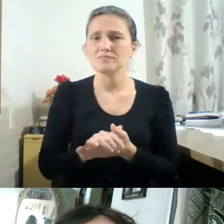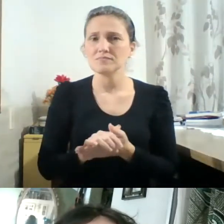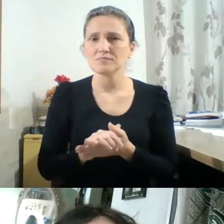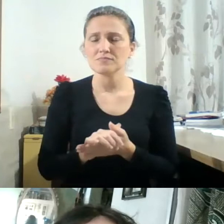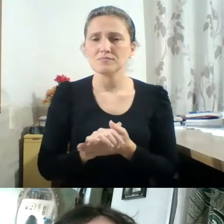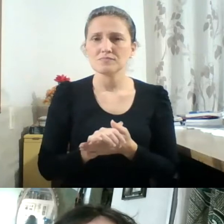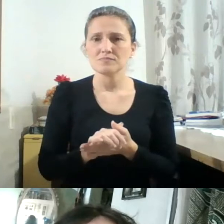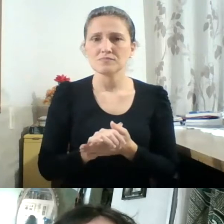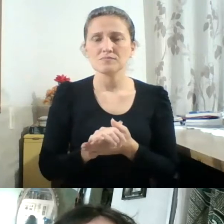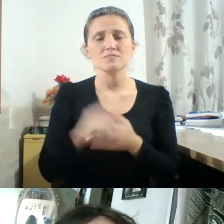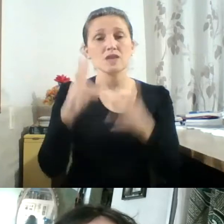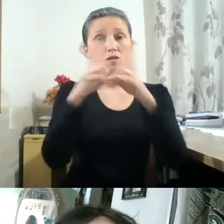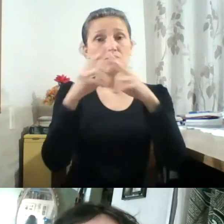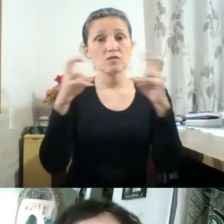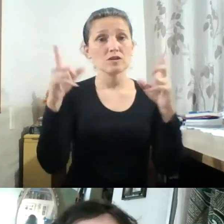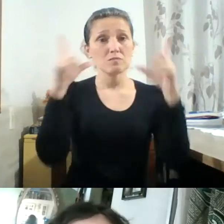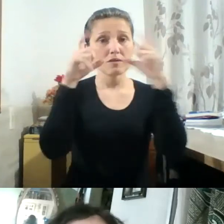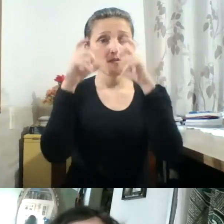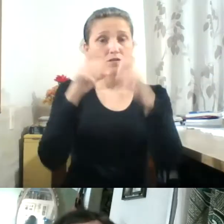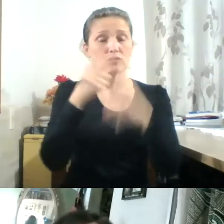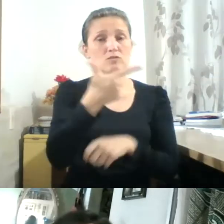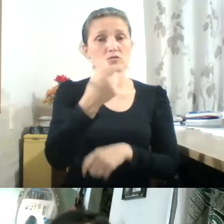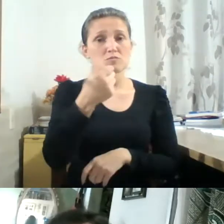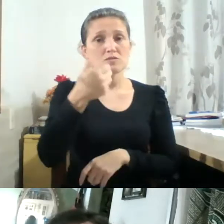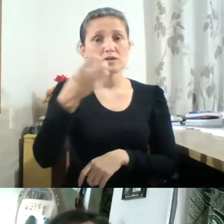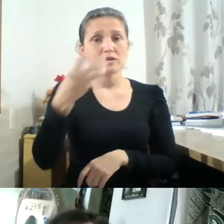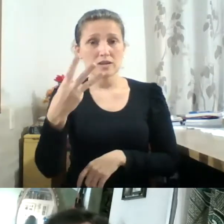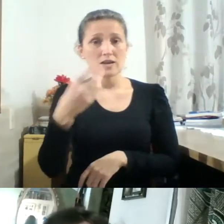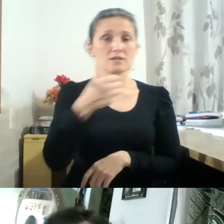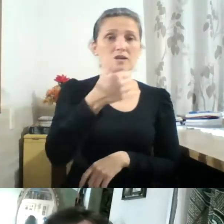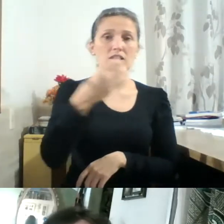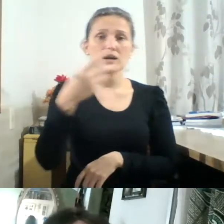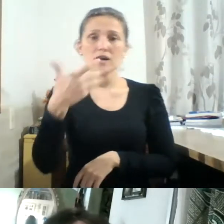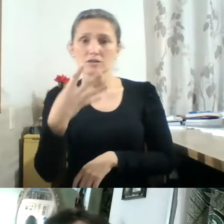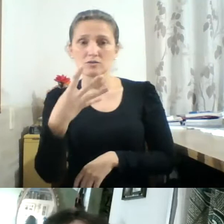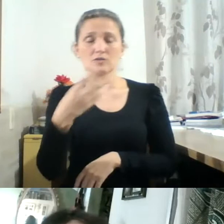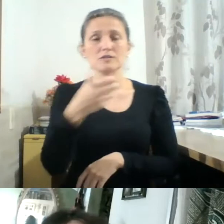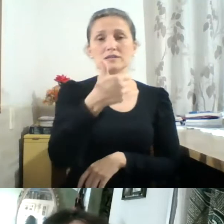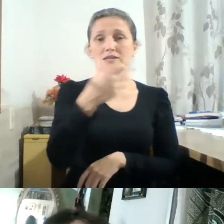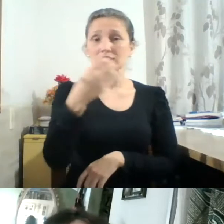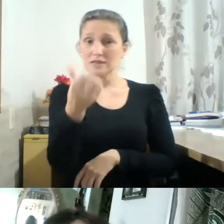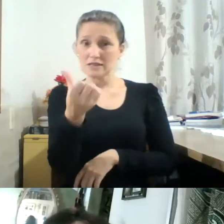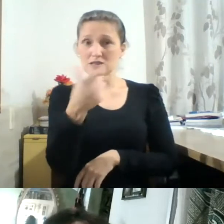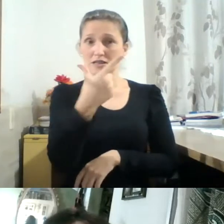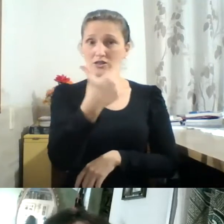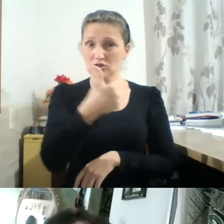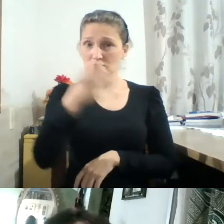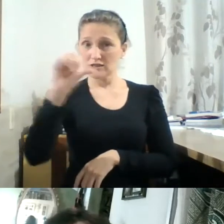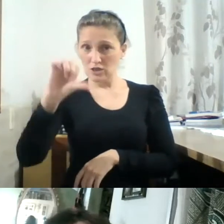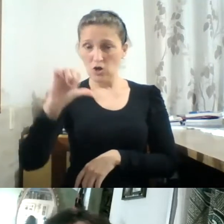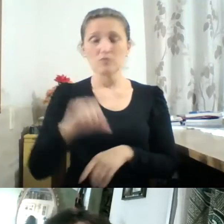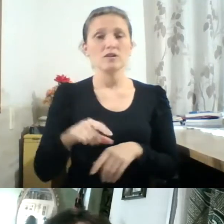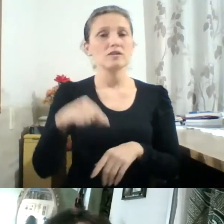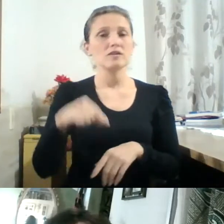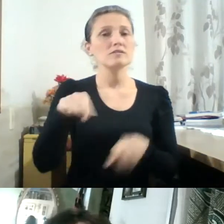no Floripa na Foto, em 2013, 15, 16, 17, 19, e no Malneário Camboriú Foto Festival, em